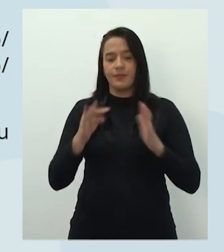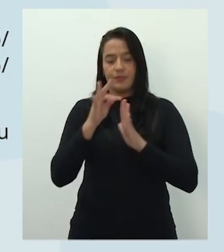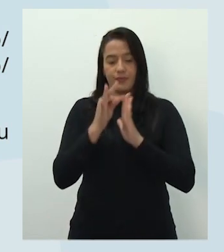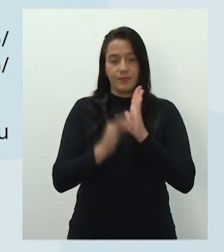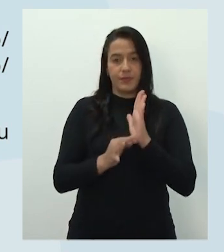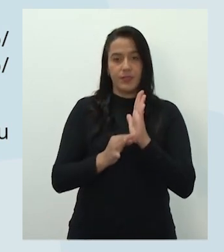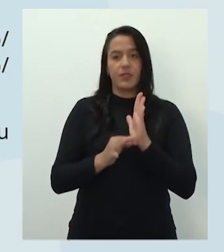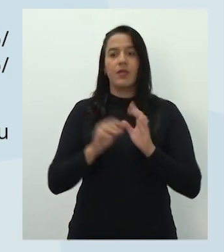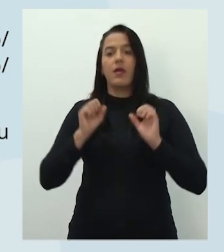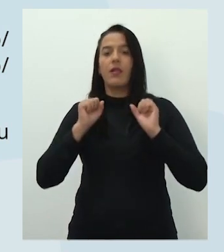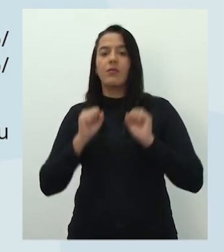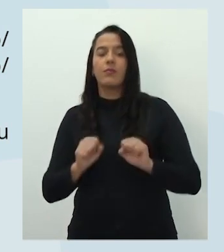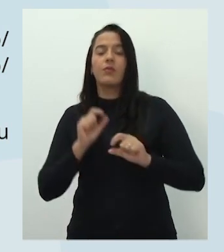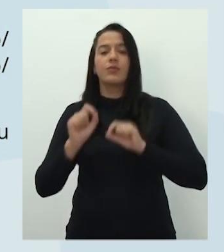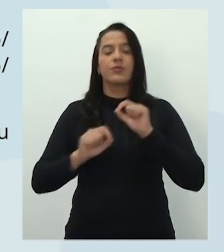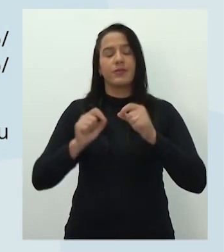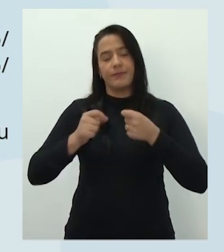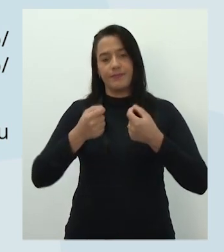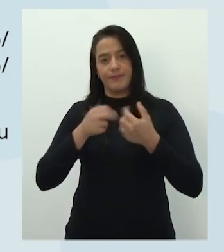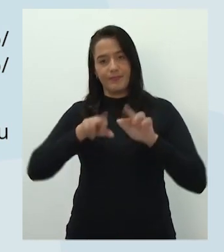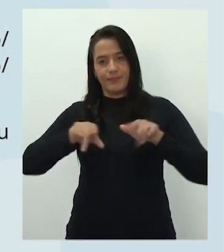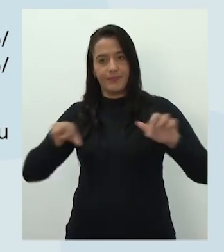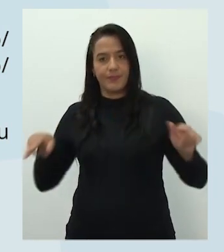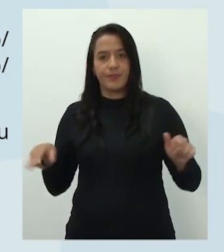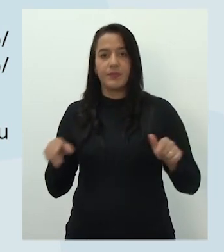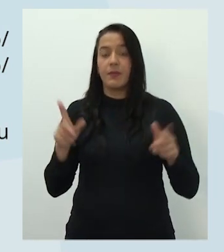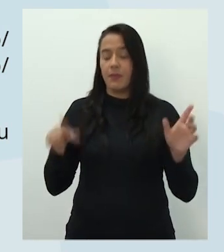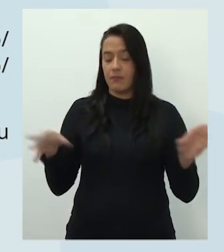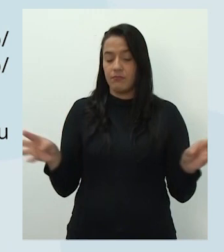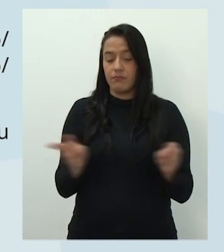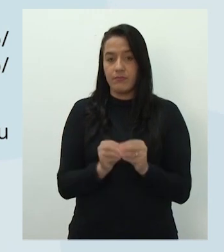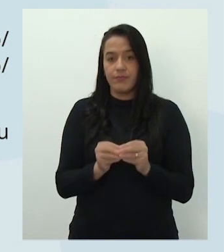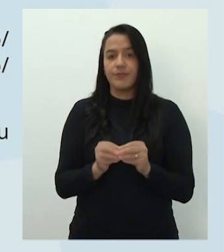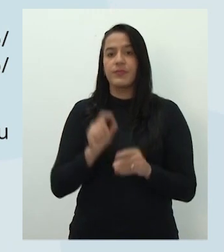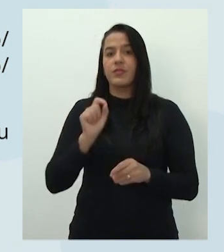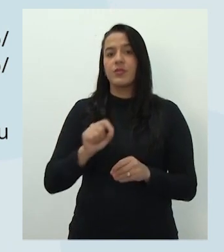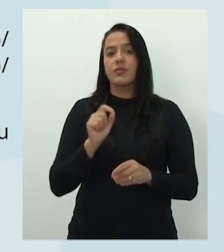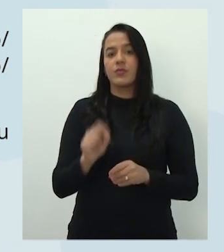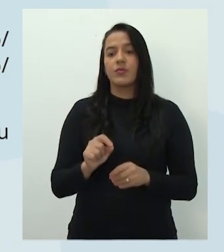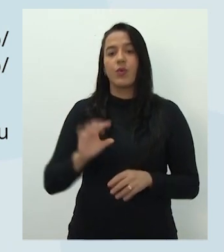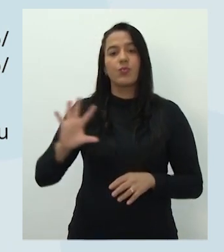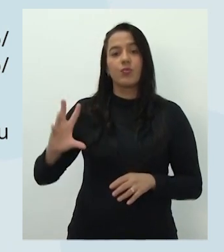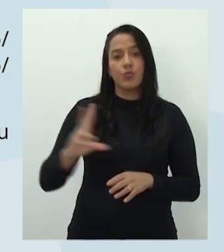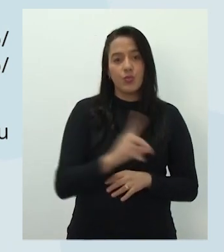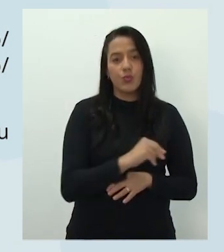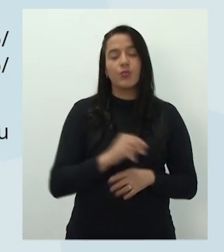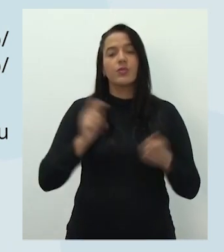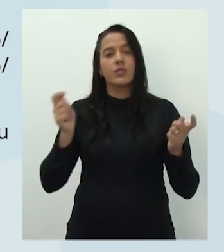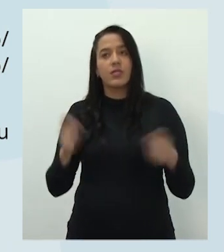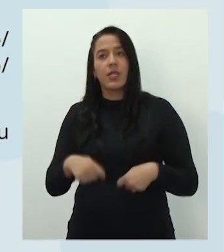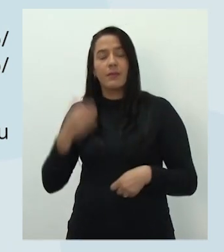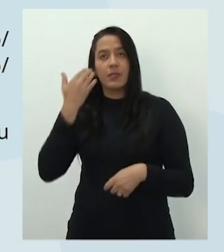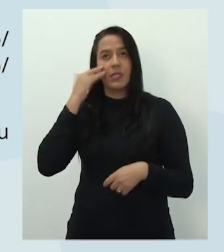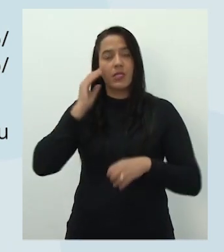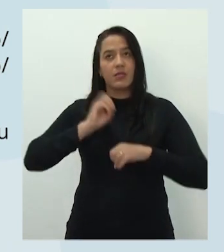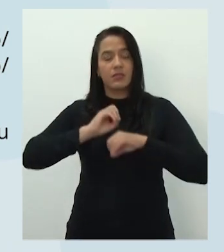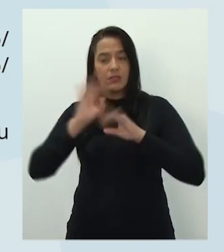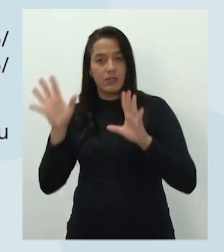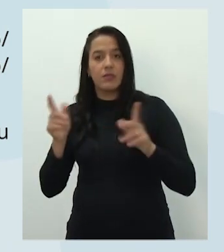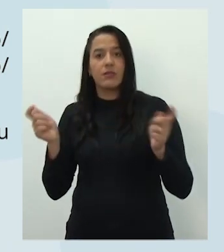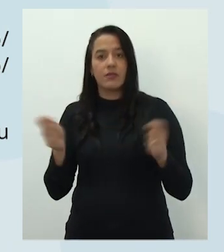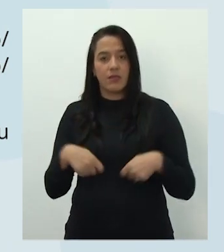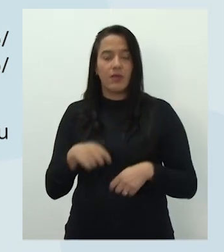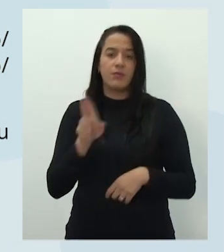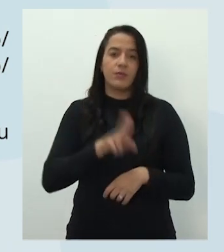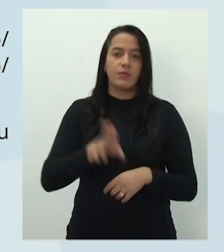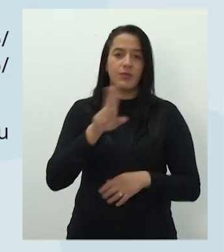gente, ela pode ser bem abrangente. Mas para simplificar, podemos dizer aqui que tudo que tem sentido completo. E pode